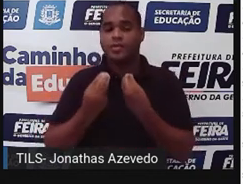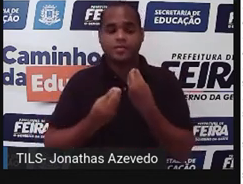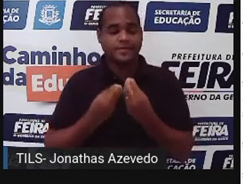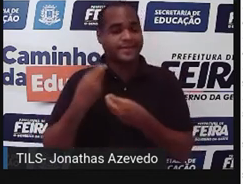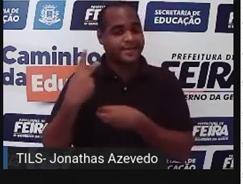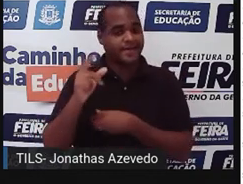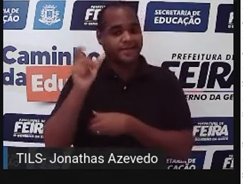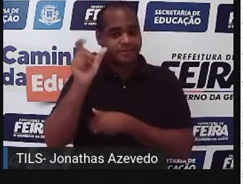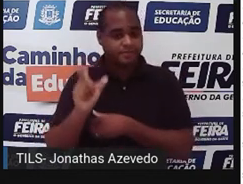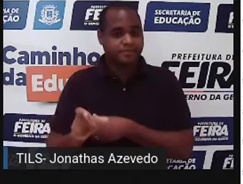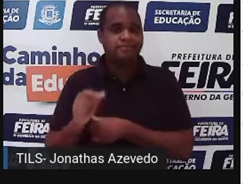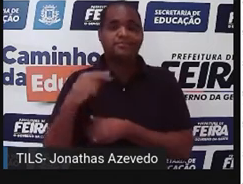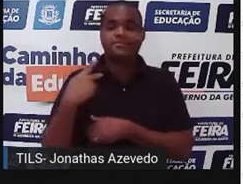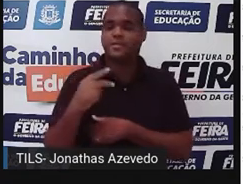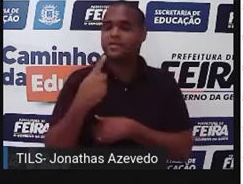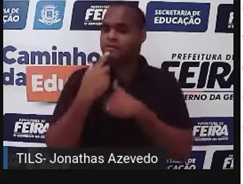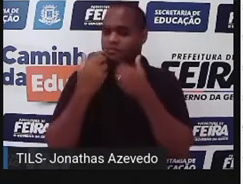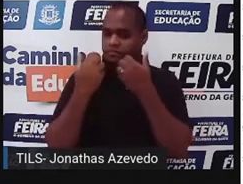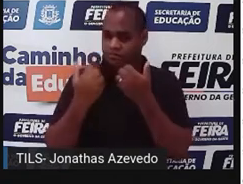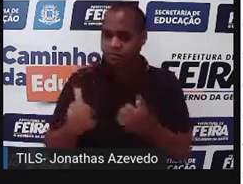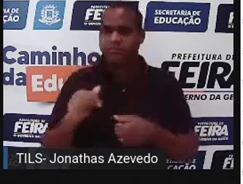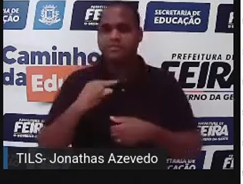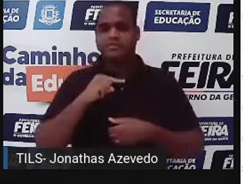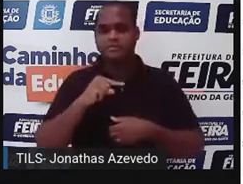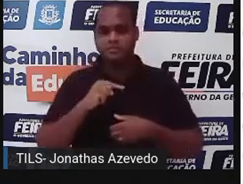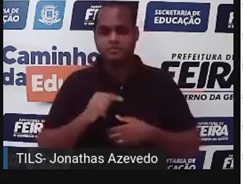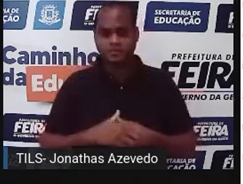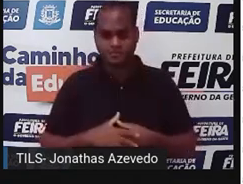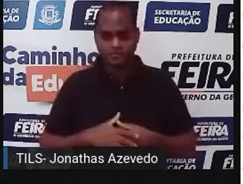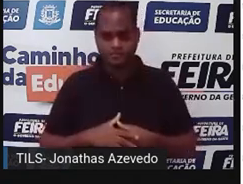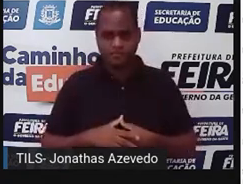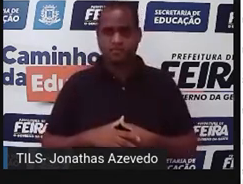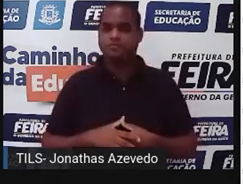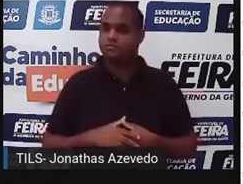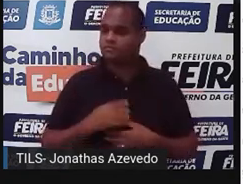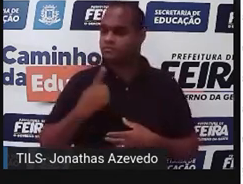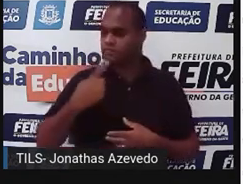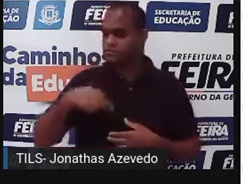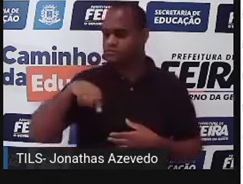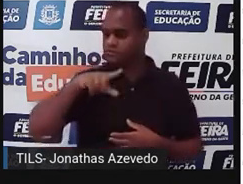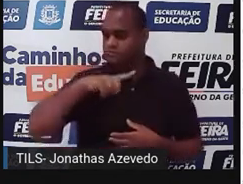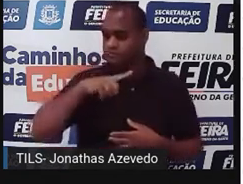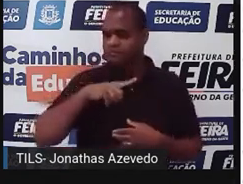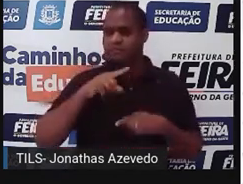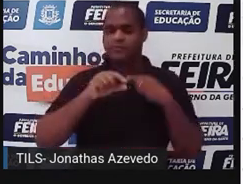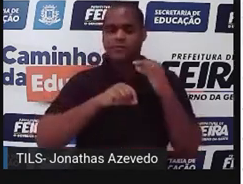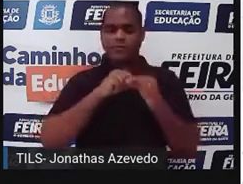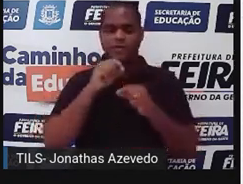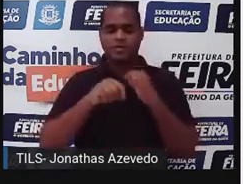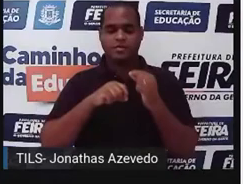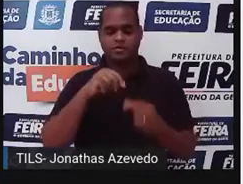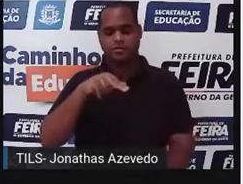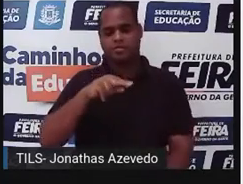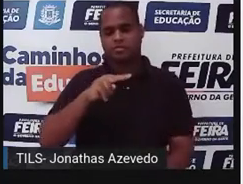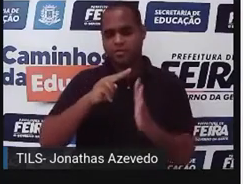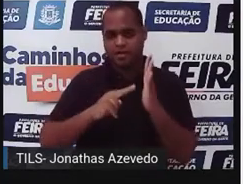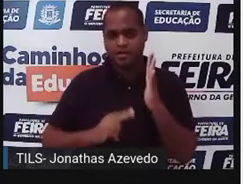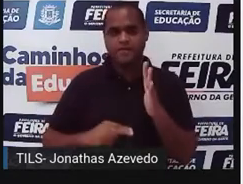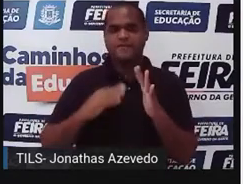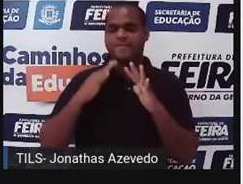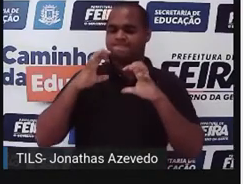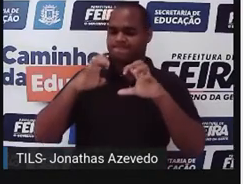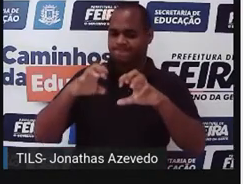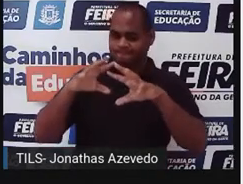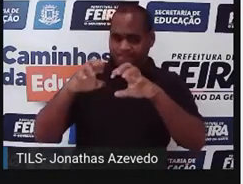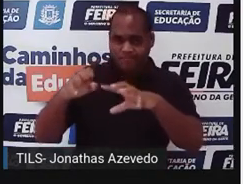que o personagem também está falando, não é? Então, temos aqui uma narrativa de terror, um